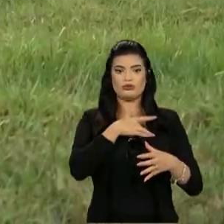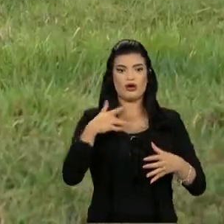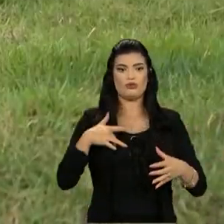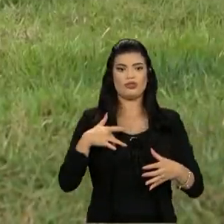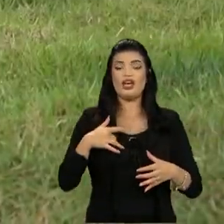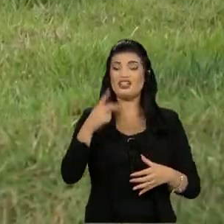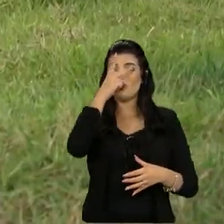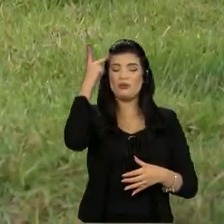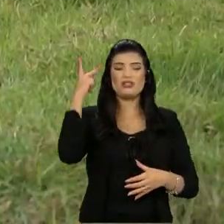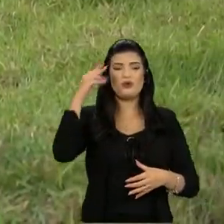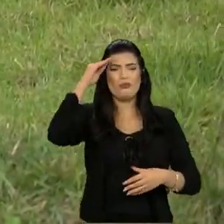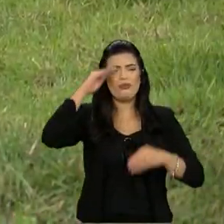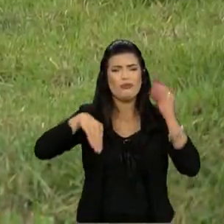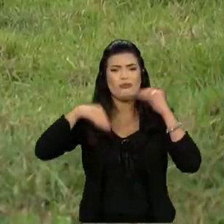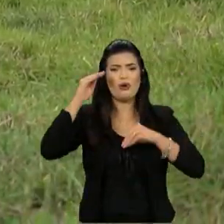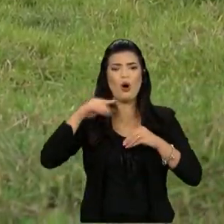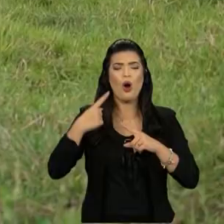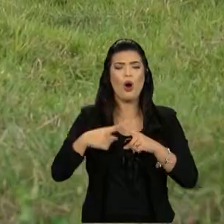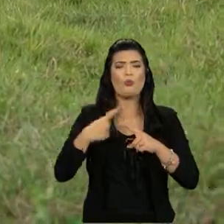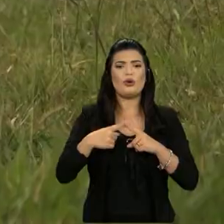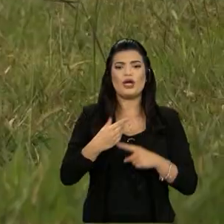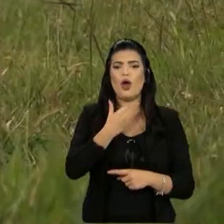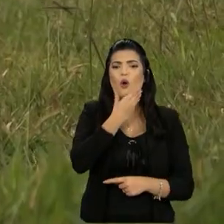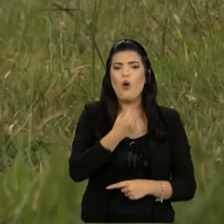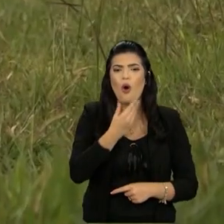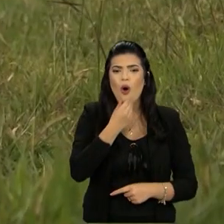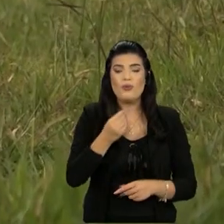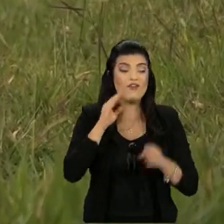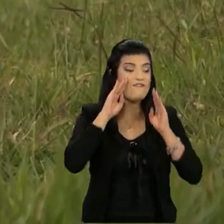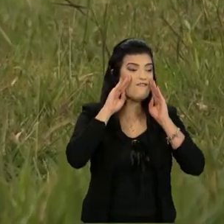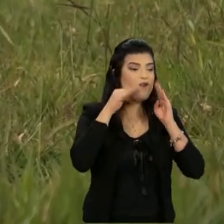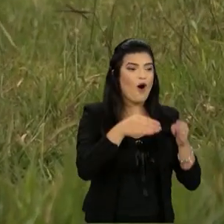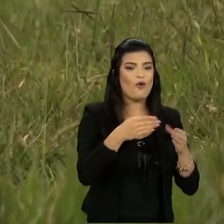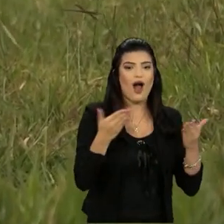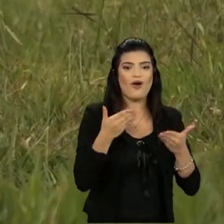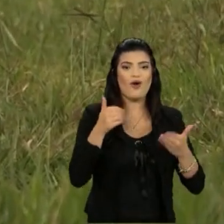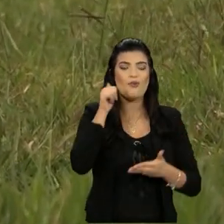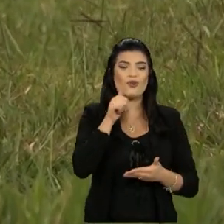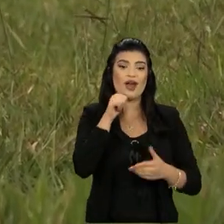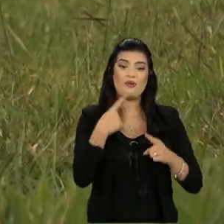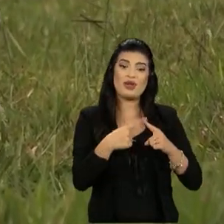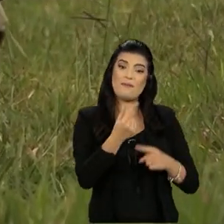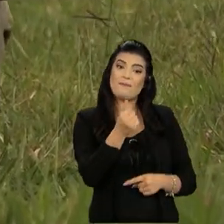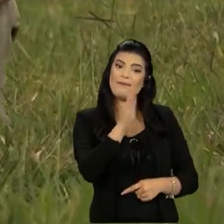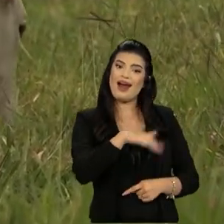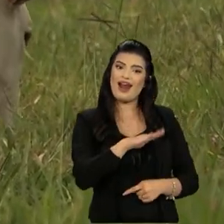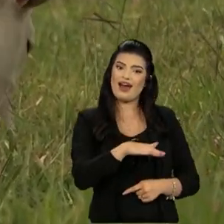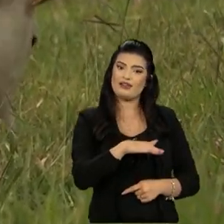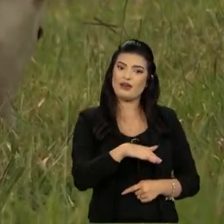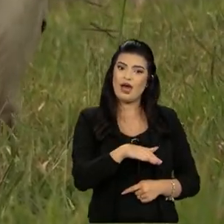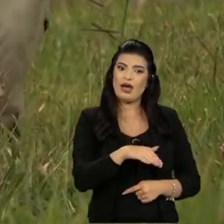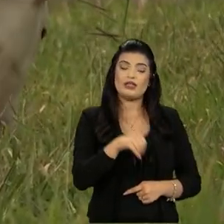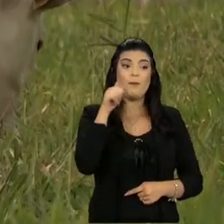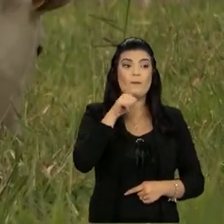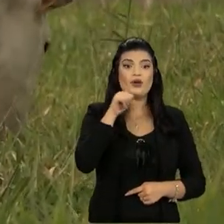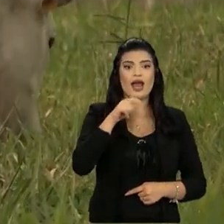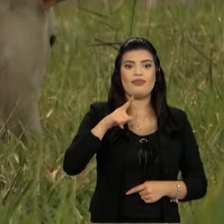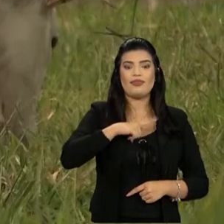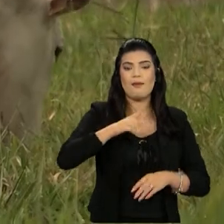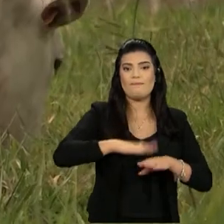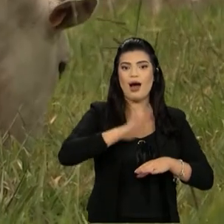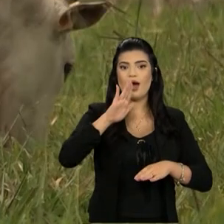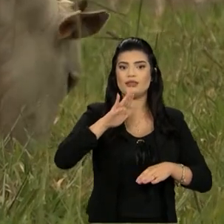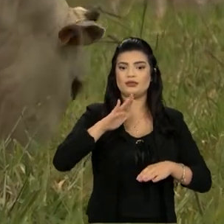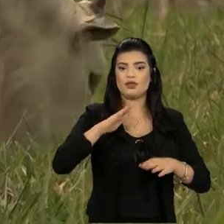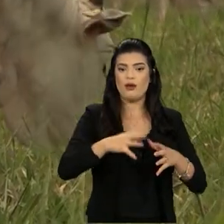macho porque estava pagando um ágio mais elevado e foi para a fêmea. Aí tem vários, ah, a fêmea roda mais rápido, a fêmea gira mais rápido,